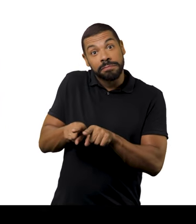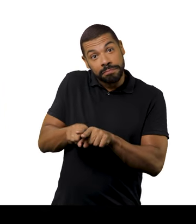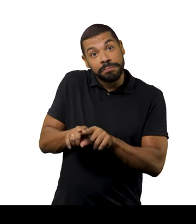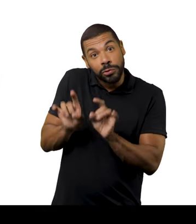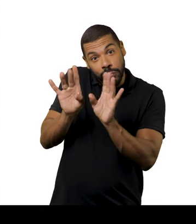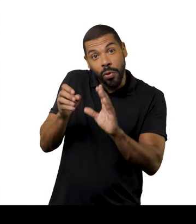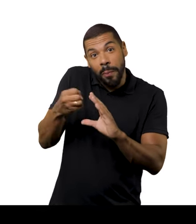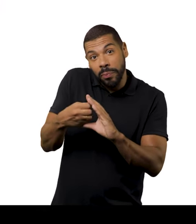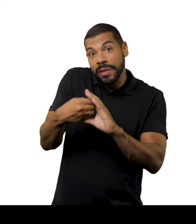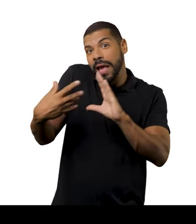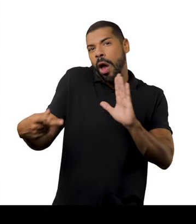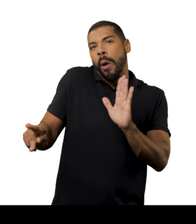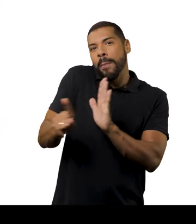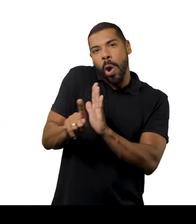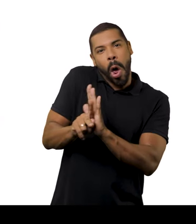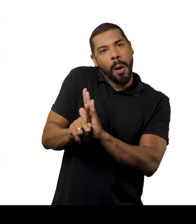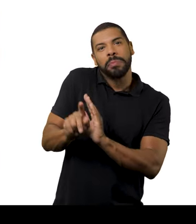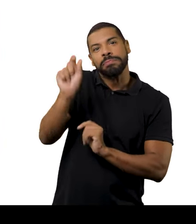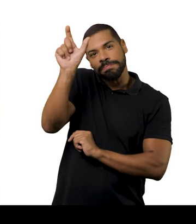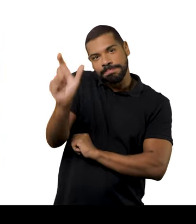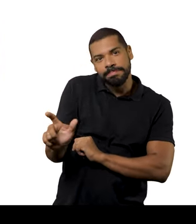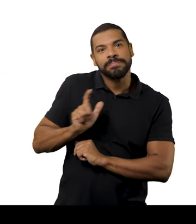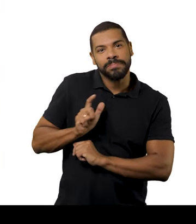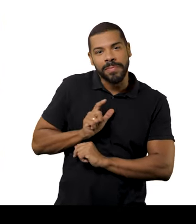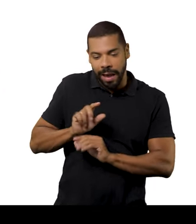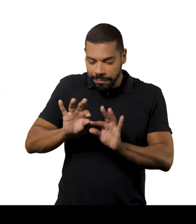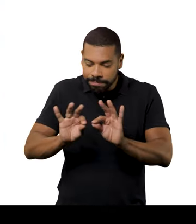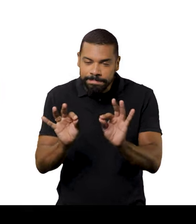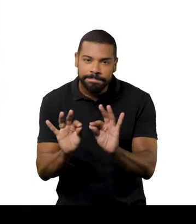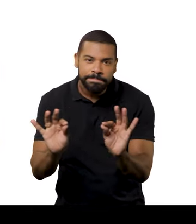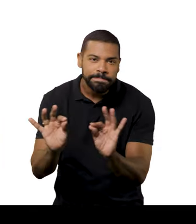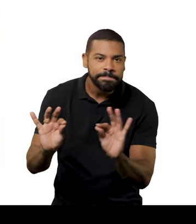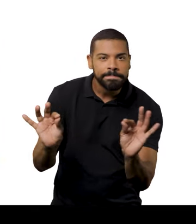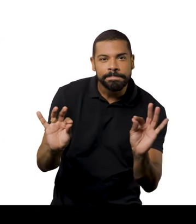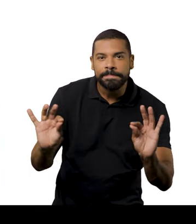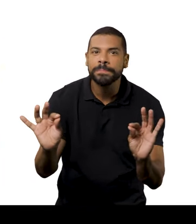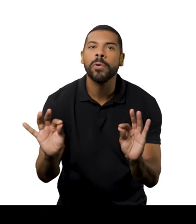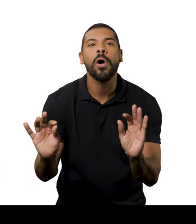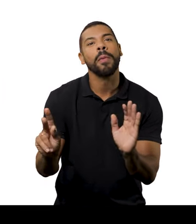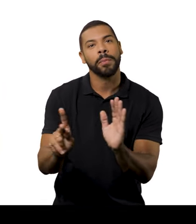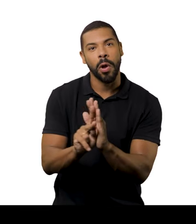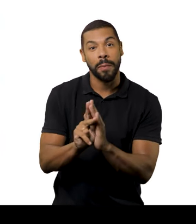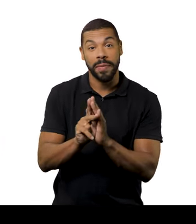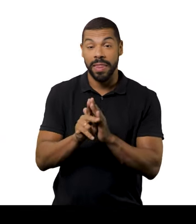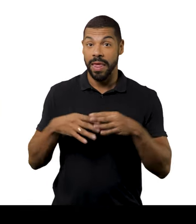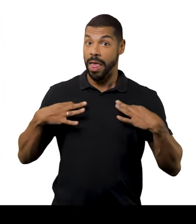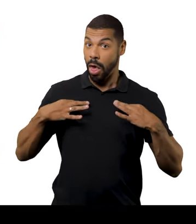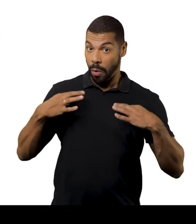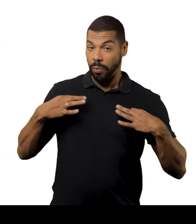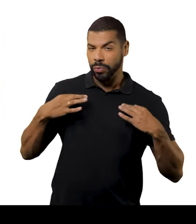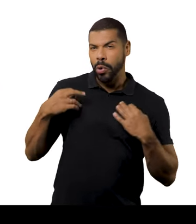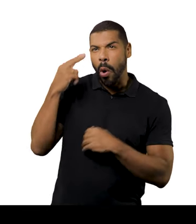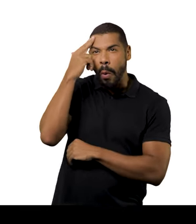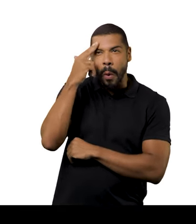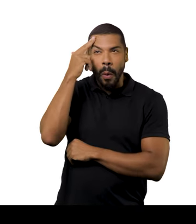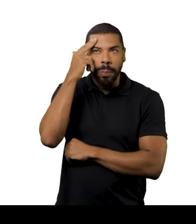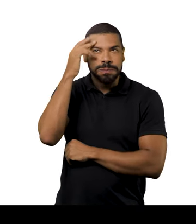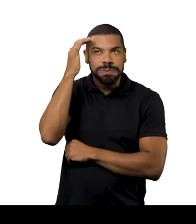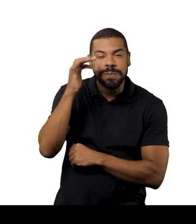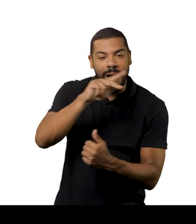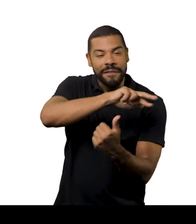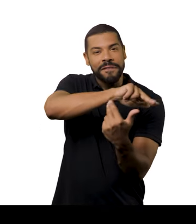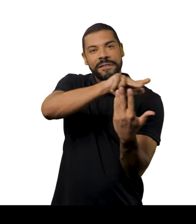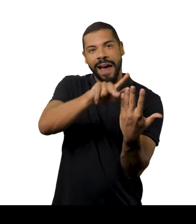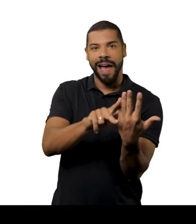de tecido, que também é super característico do trabalho dela que ela faz nas beiradas, ela fez diretamente na roupa. É o